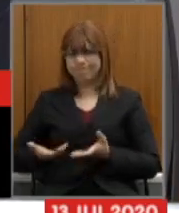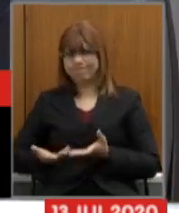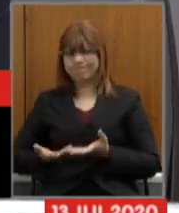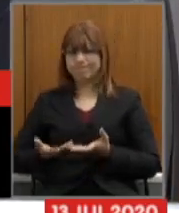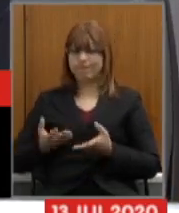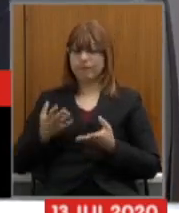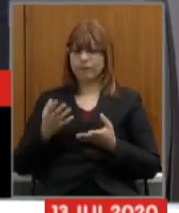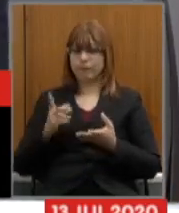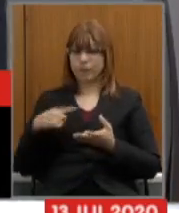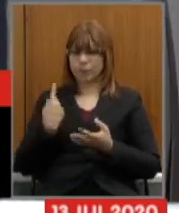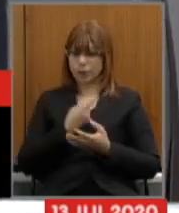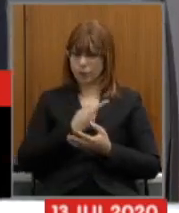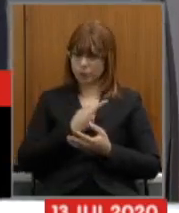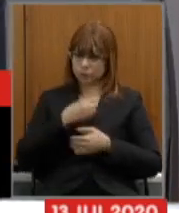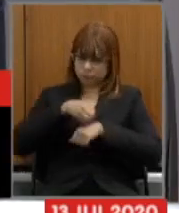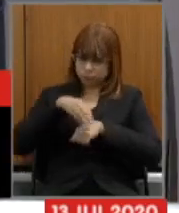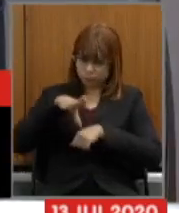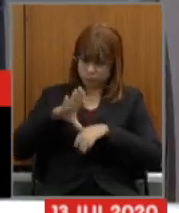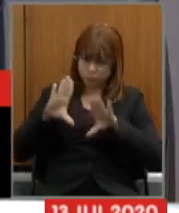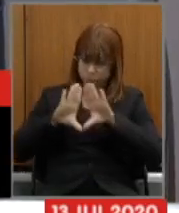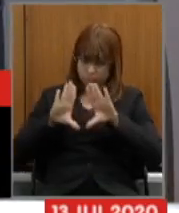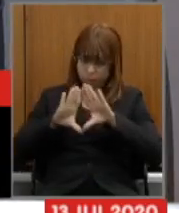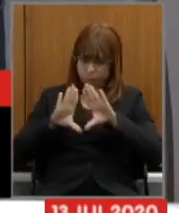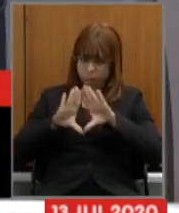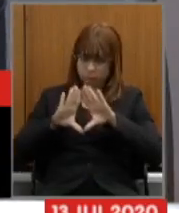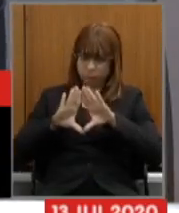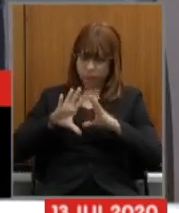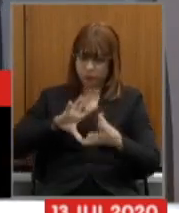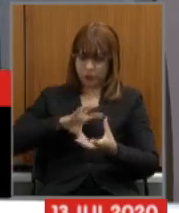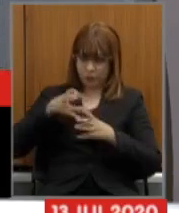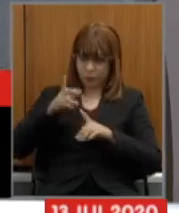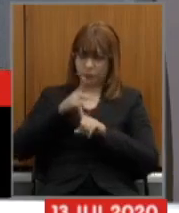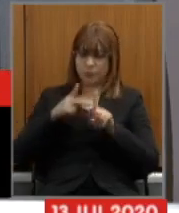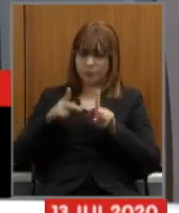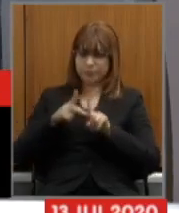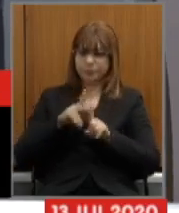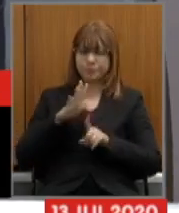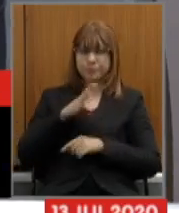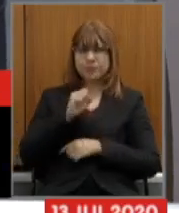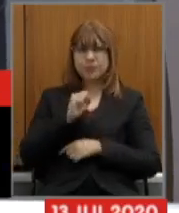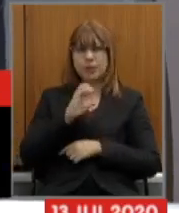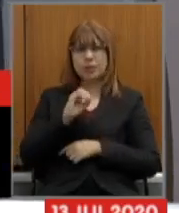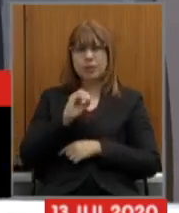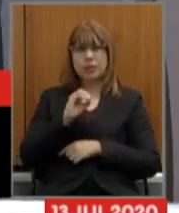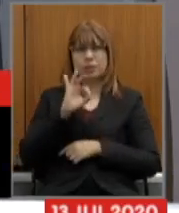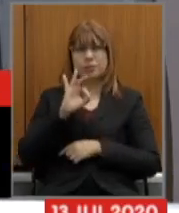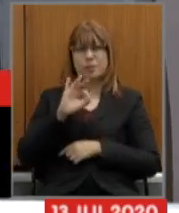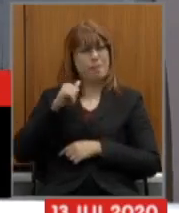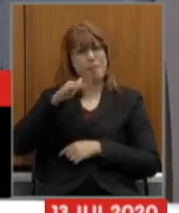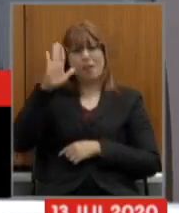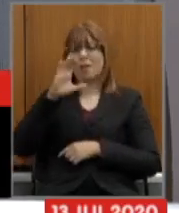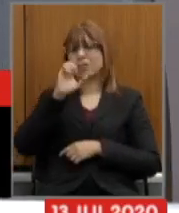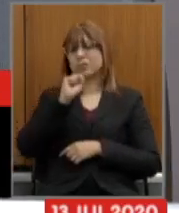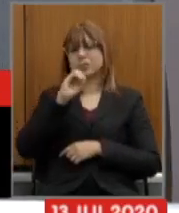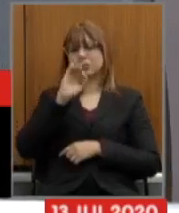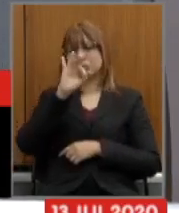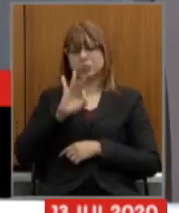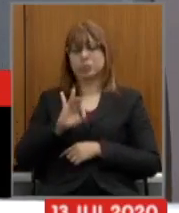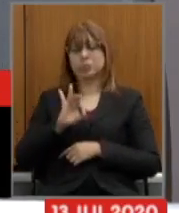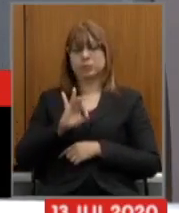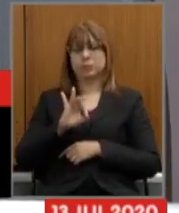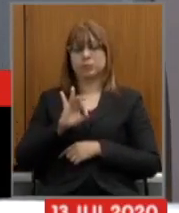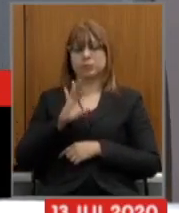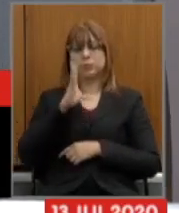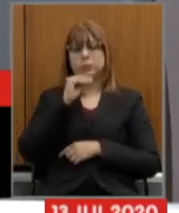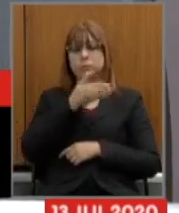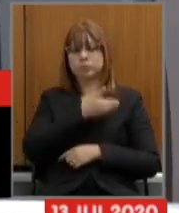reforma que nós enviamos aqui para a Assembleia Legislativa 80% na verdade mais de 80% dos servidores estarão